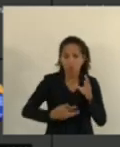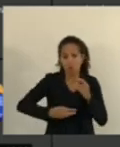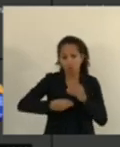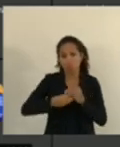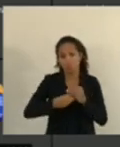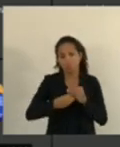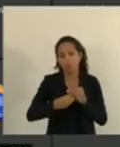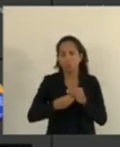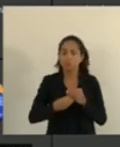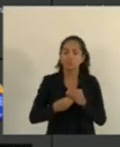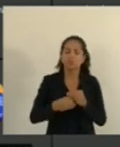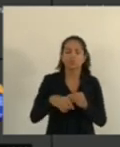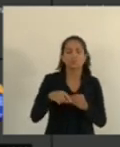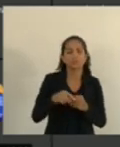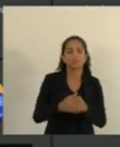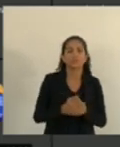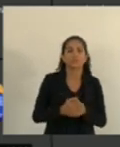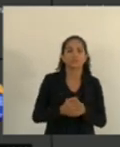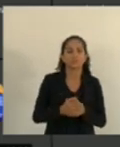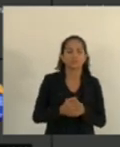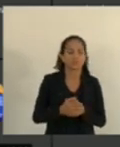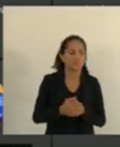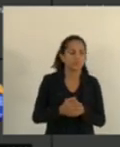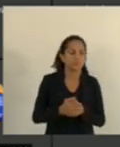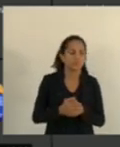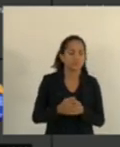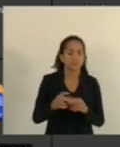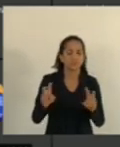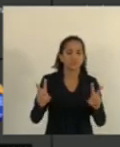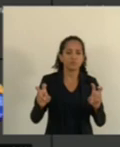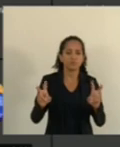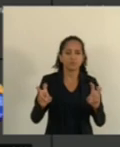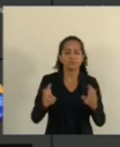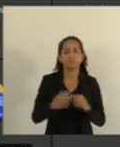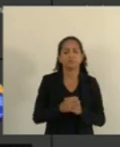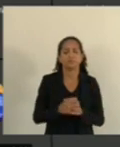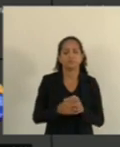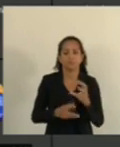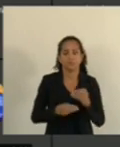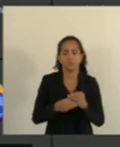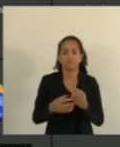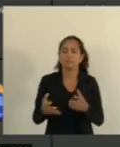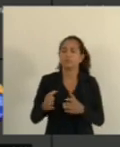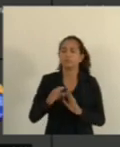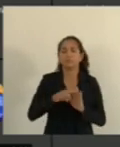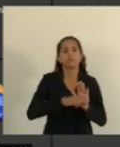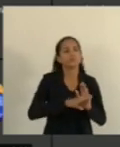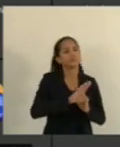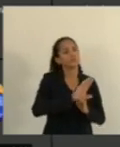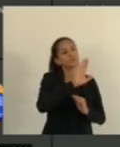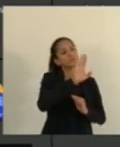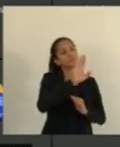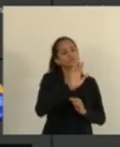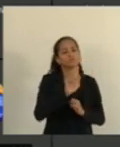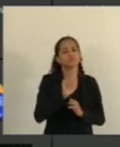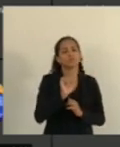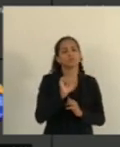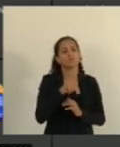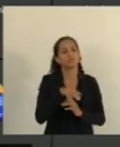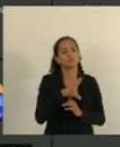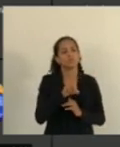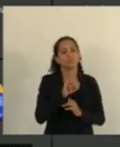Incorporar a emenda Que foi feita pelo deputado A matéria Presidente, pela ordem Presidente Gandini, pela ordem